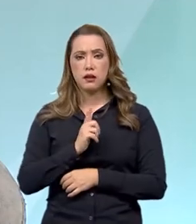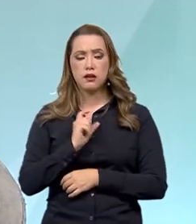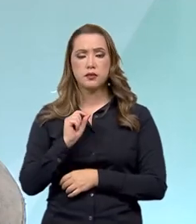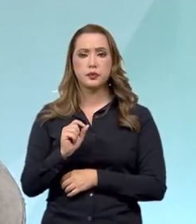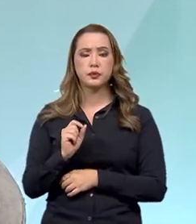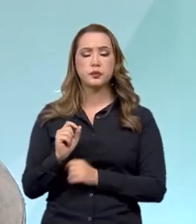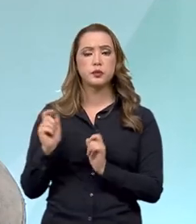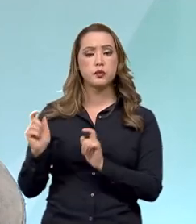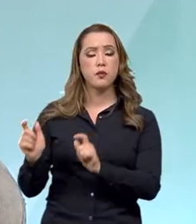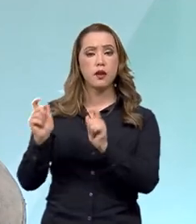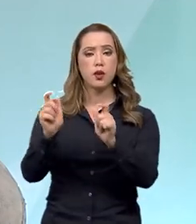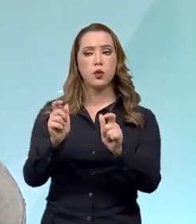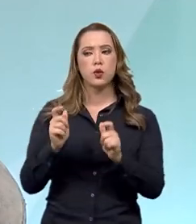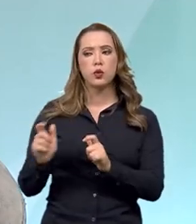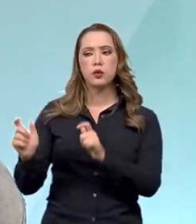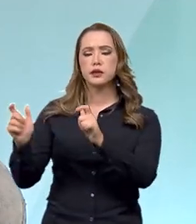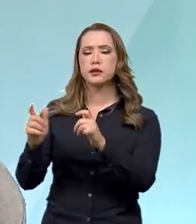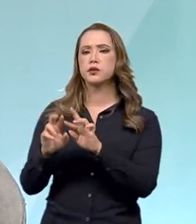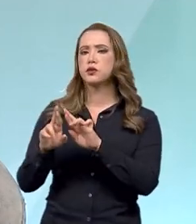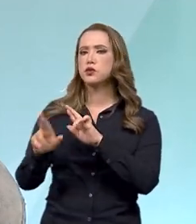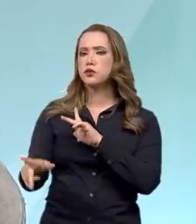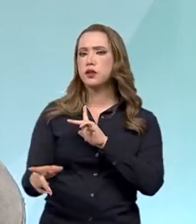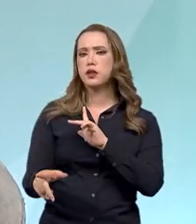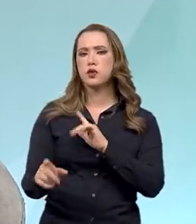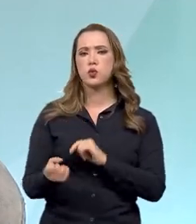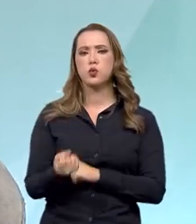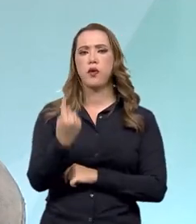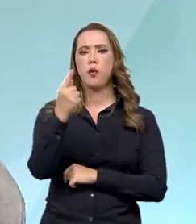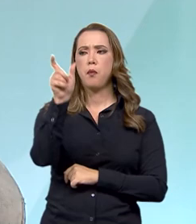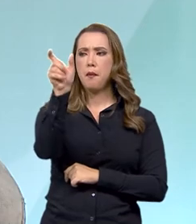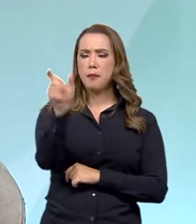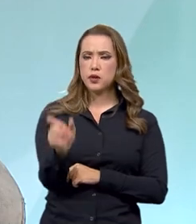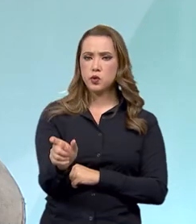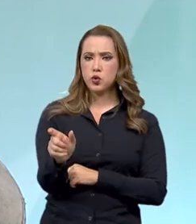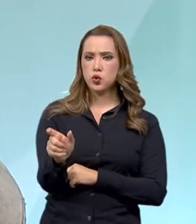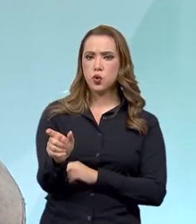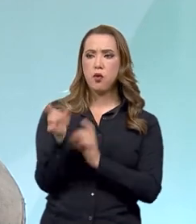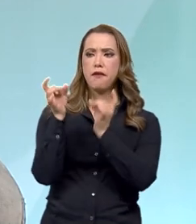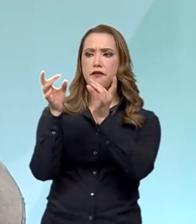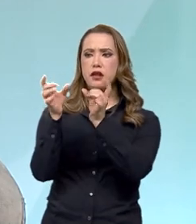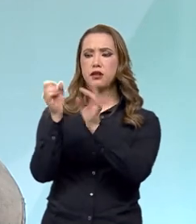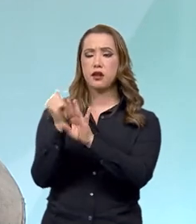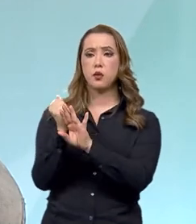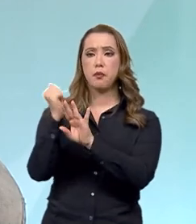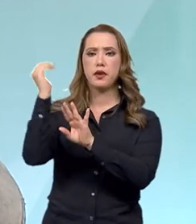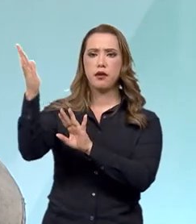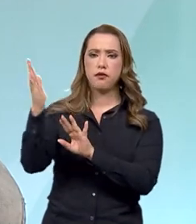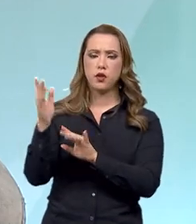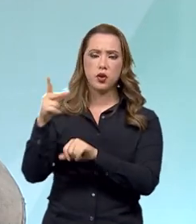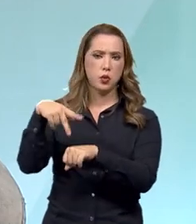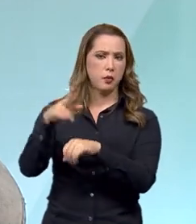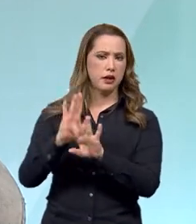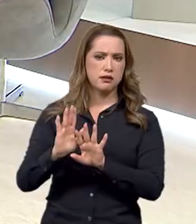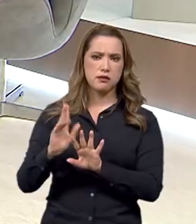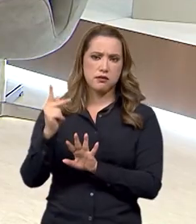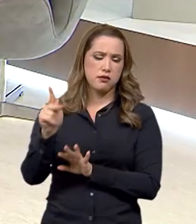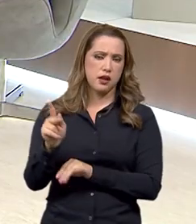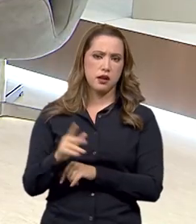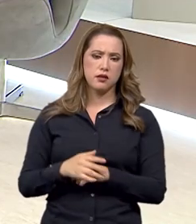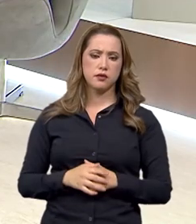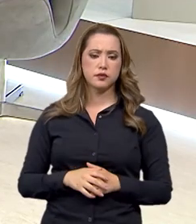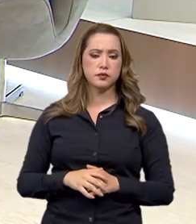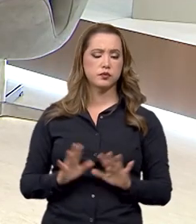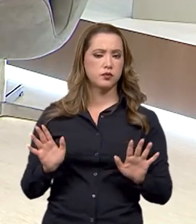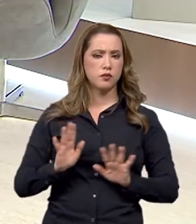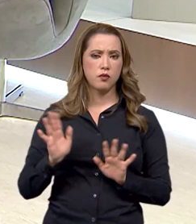onde essa dinâmica funciona diferente, não é um fabricante exportando, você comprando no Brasil e trazendo